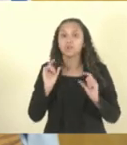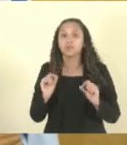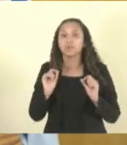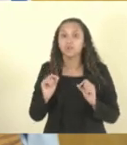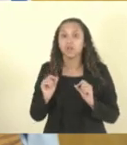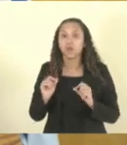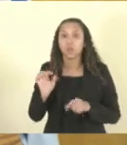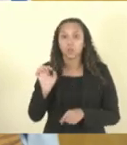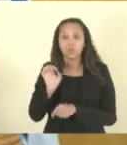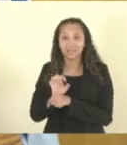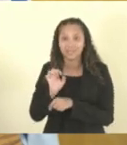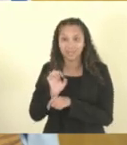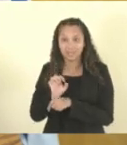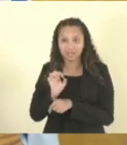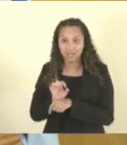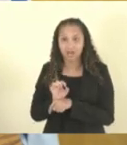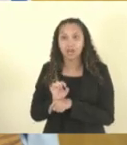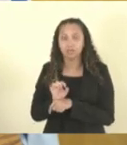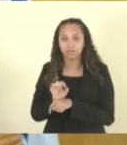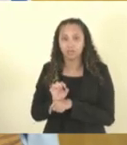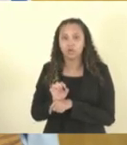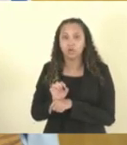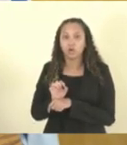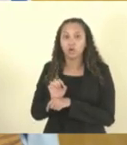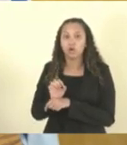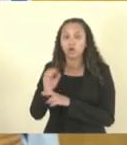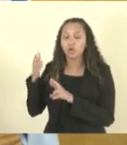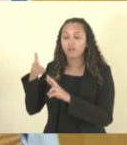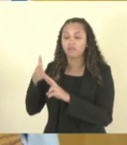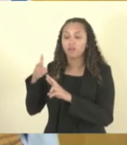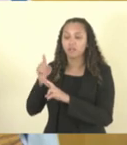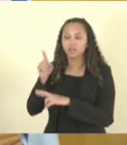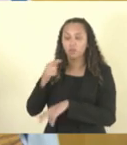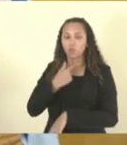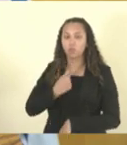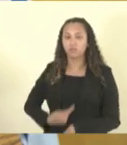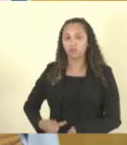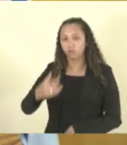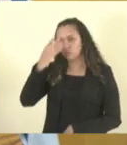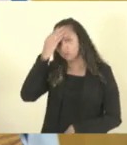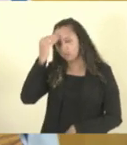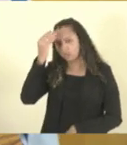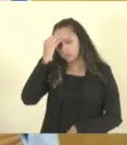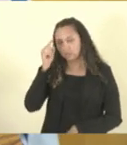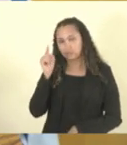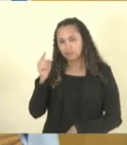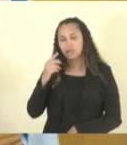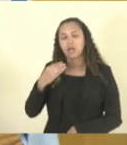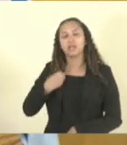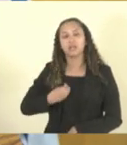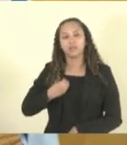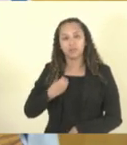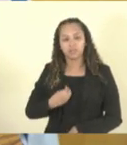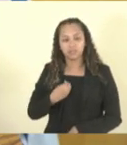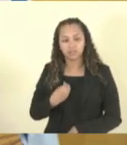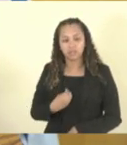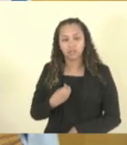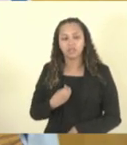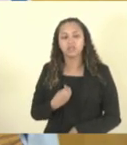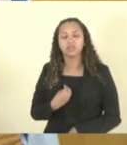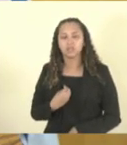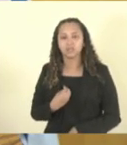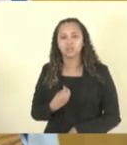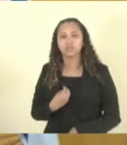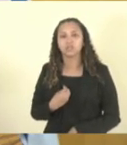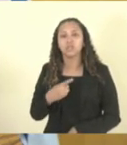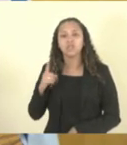o Estado, na pessoa do governador do Estado do Espírito Santo, esteve presente, e é uma sinalização clara de